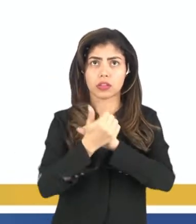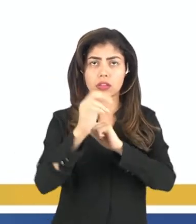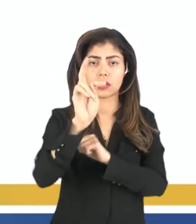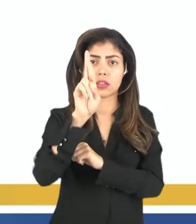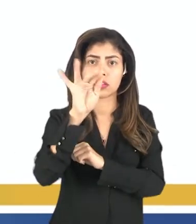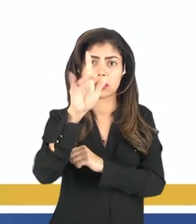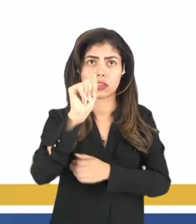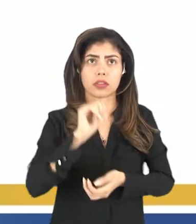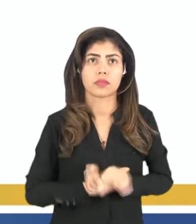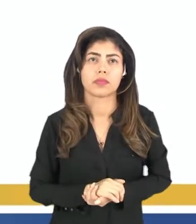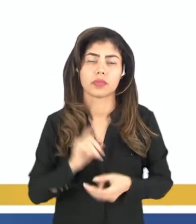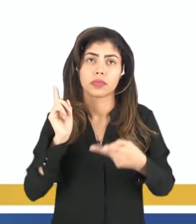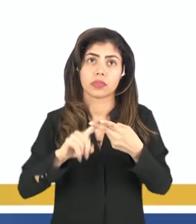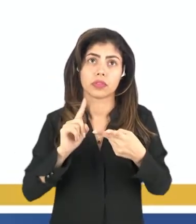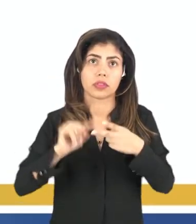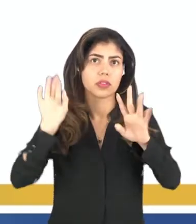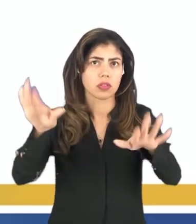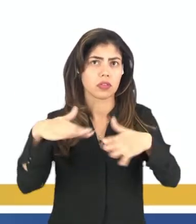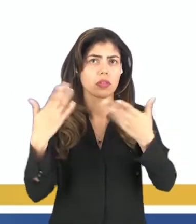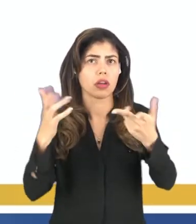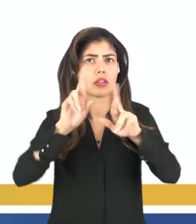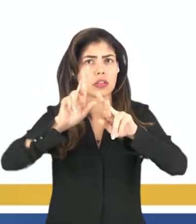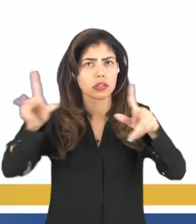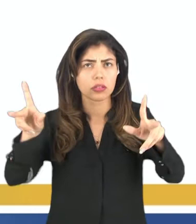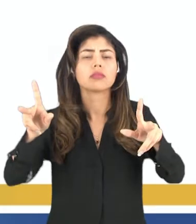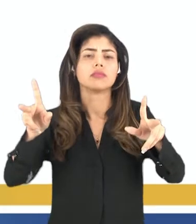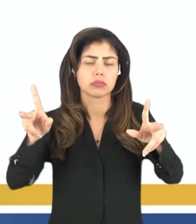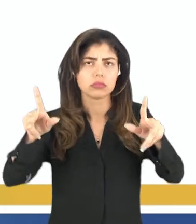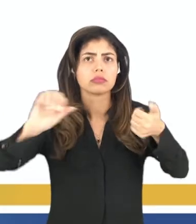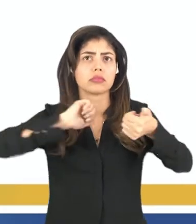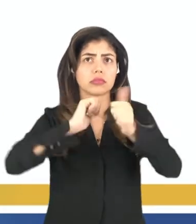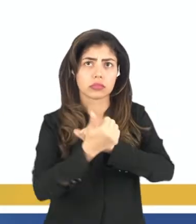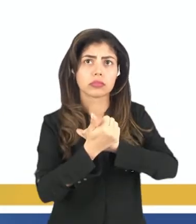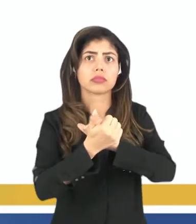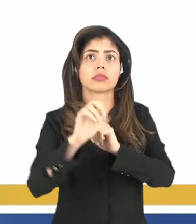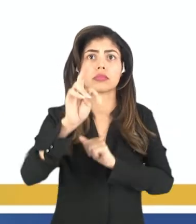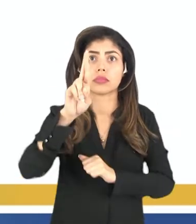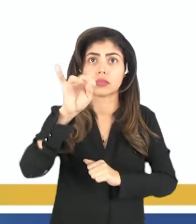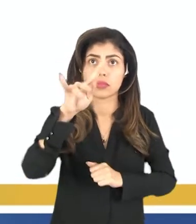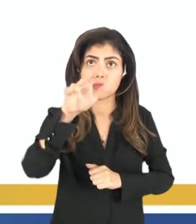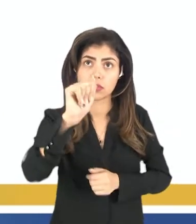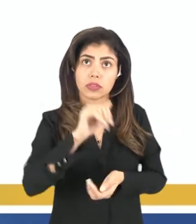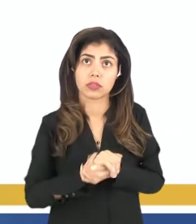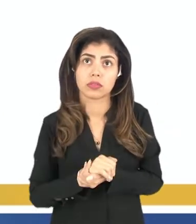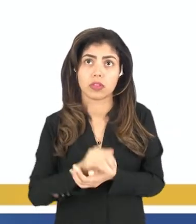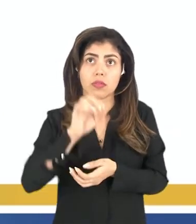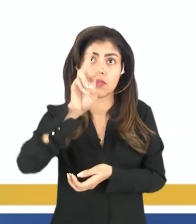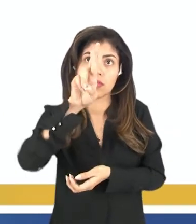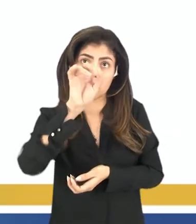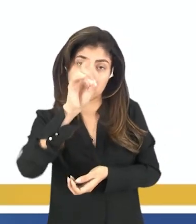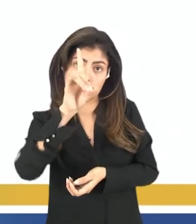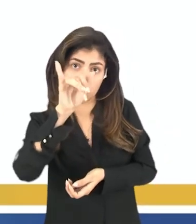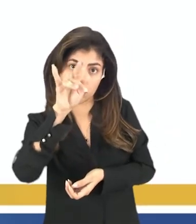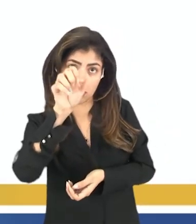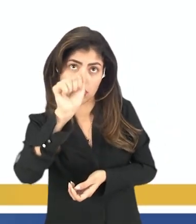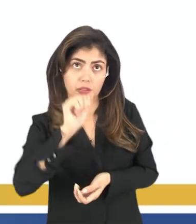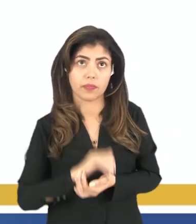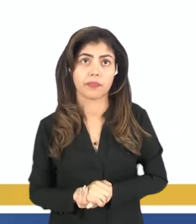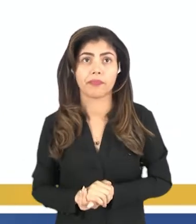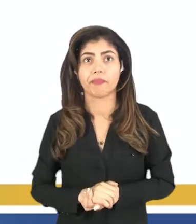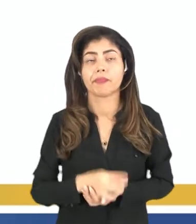esportes de aventura. Dois, Quais as diferenças dos esportes de aventura, dos esportes